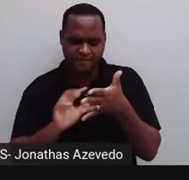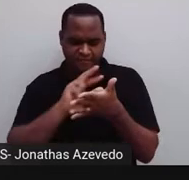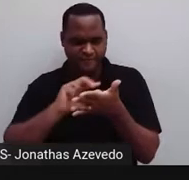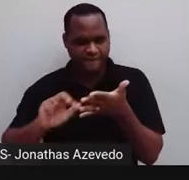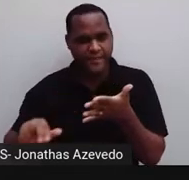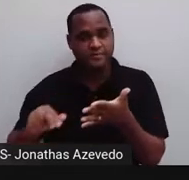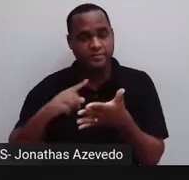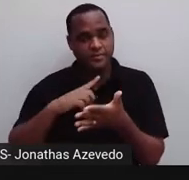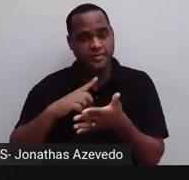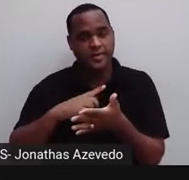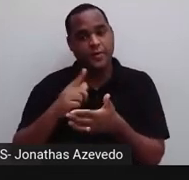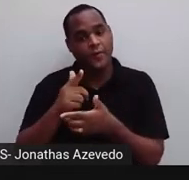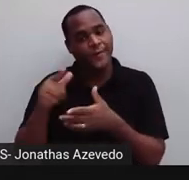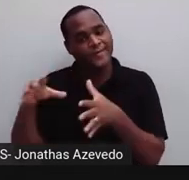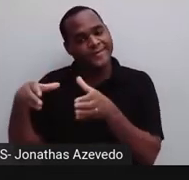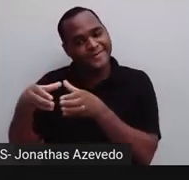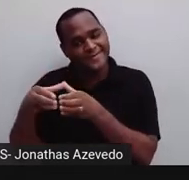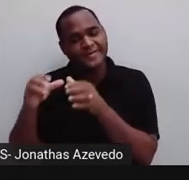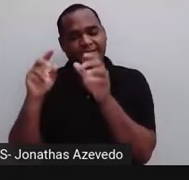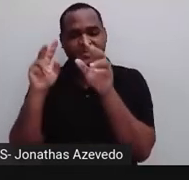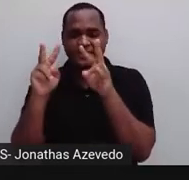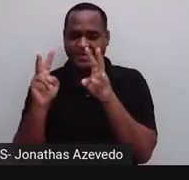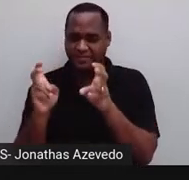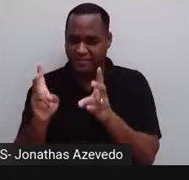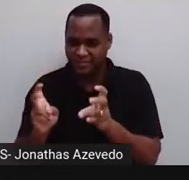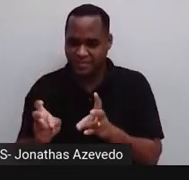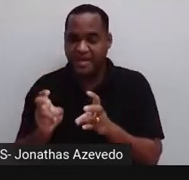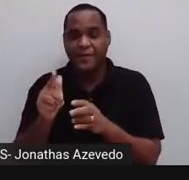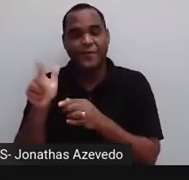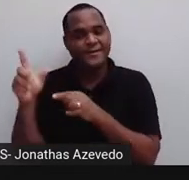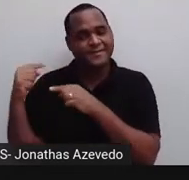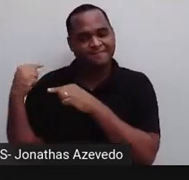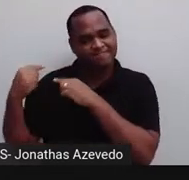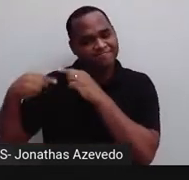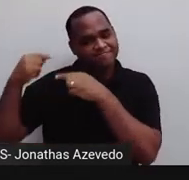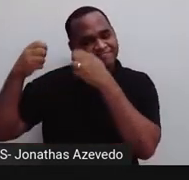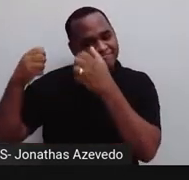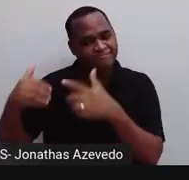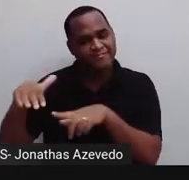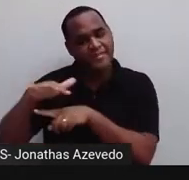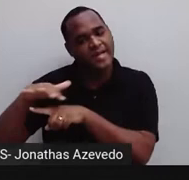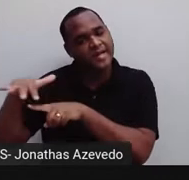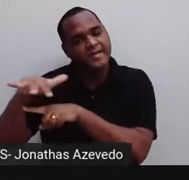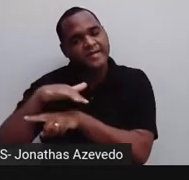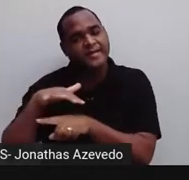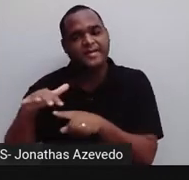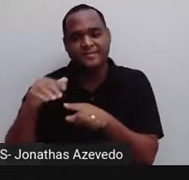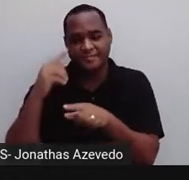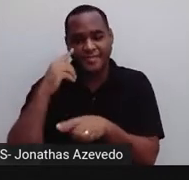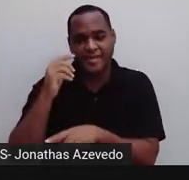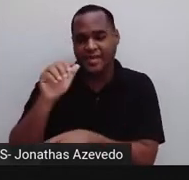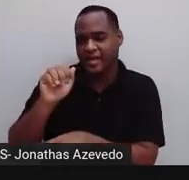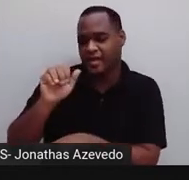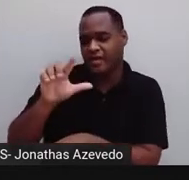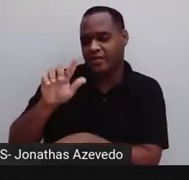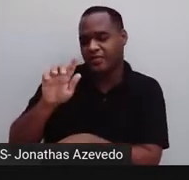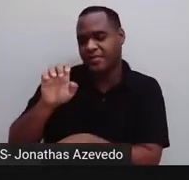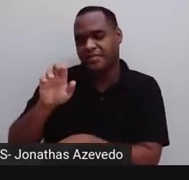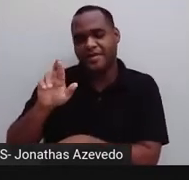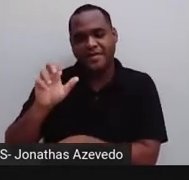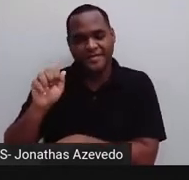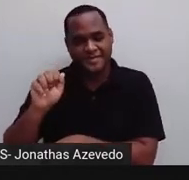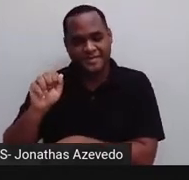outro conjunto de temas que apareceram em outras aulas, de uma outra área chamada álgebra, outro